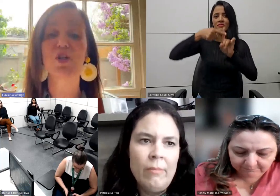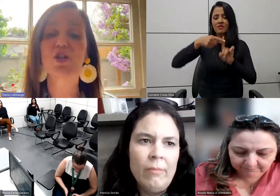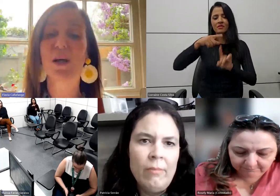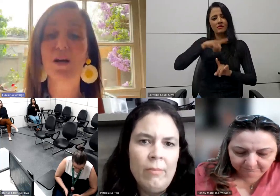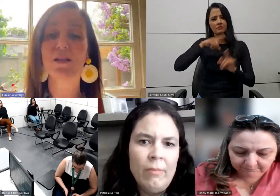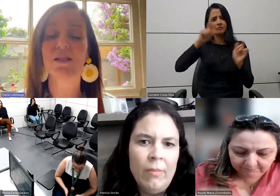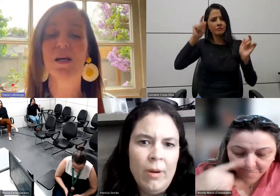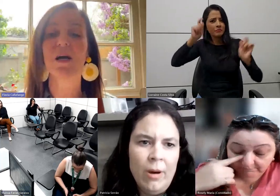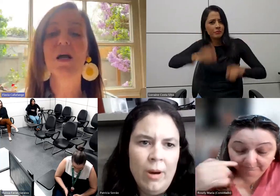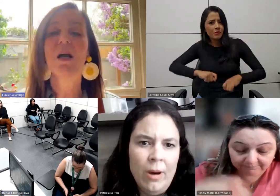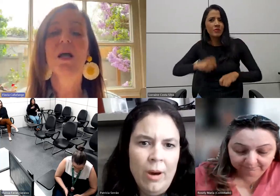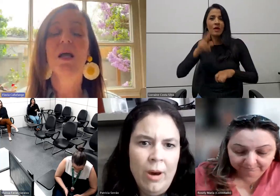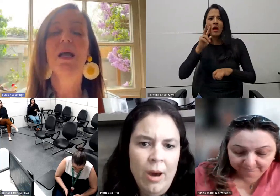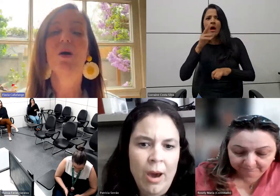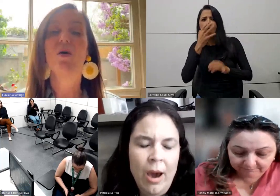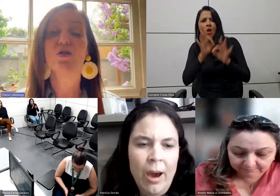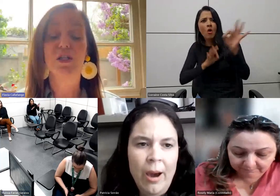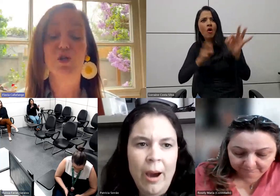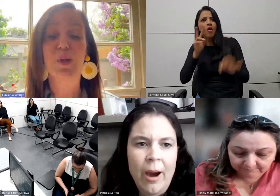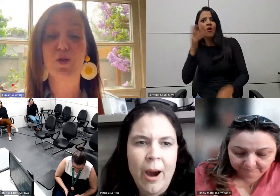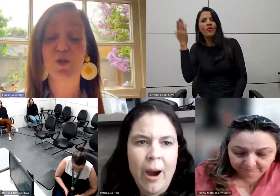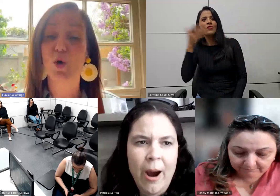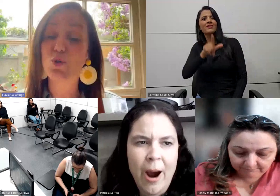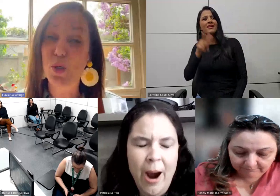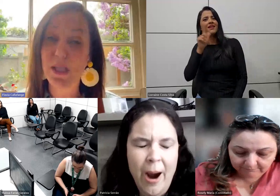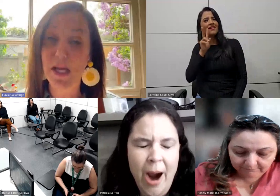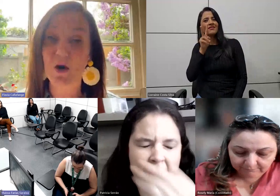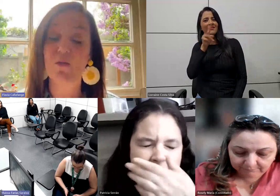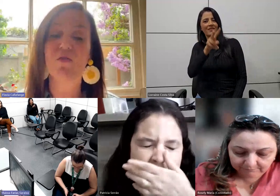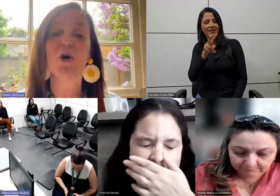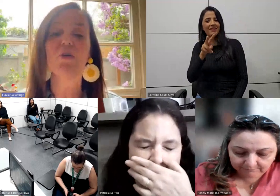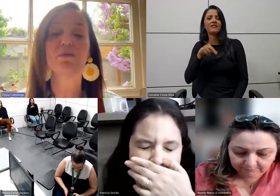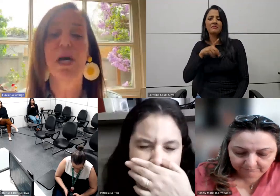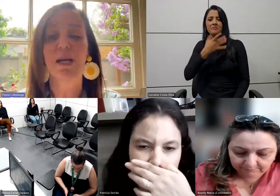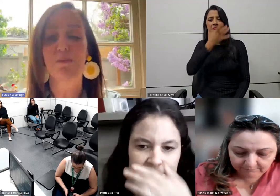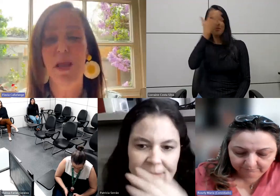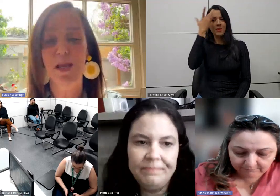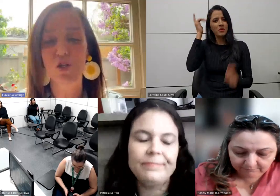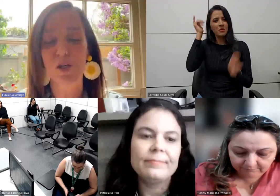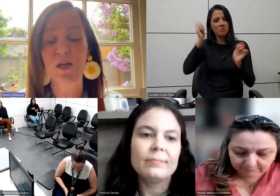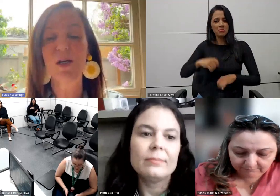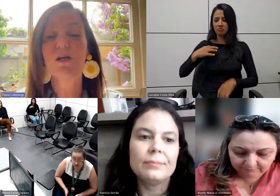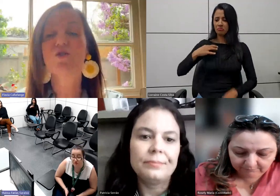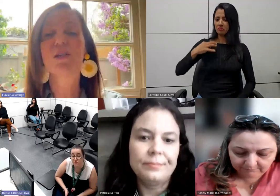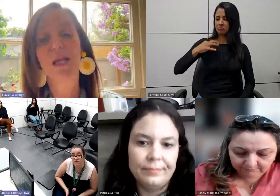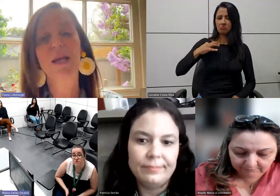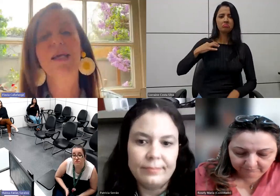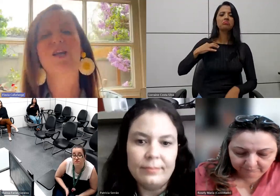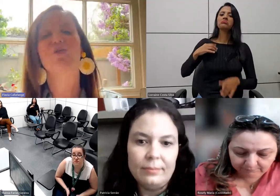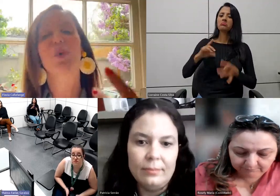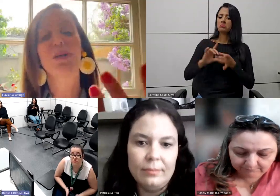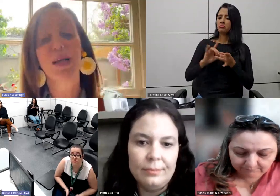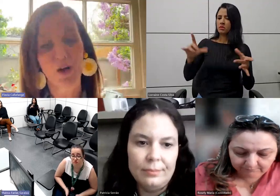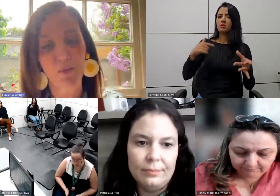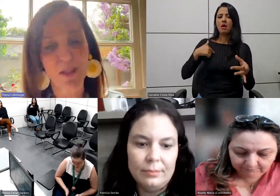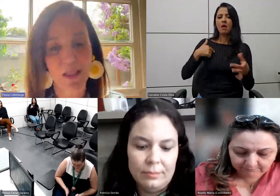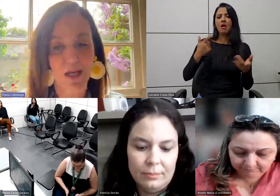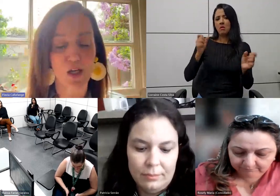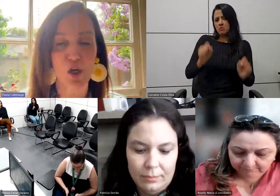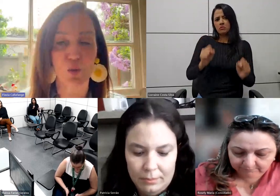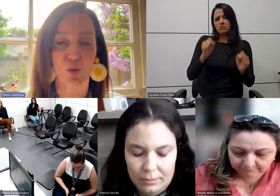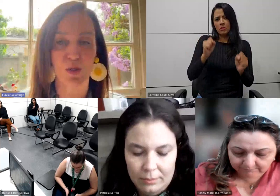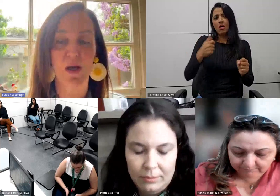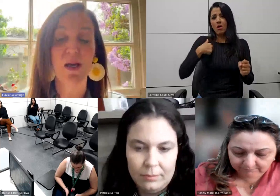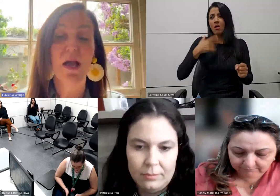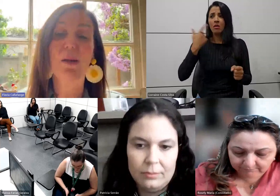ser visto à distância, e onde essas pessoas poderiam voluntariamente dizer que elas poderiam